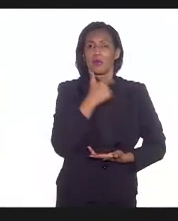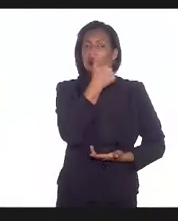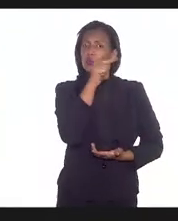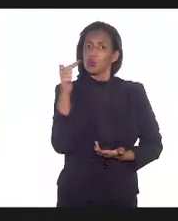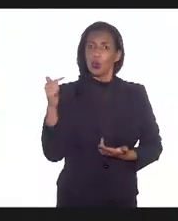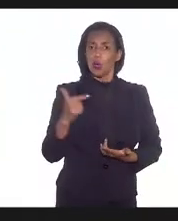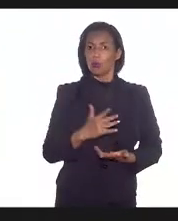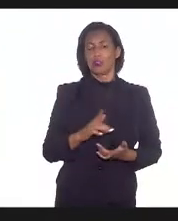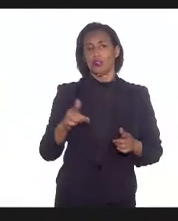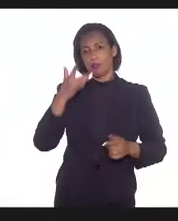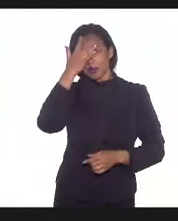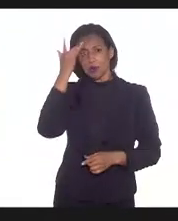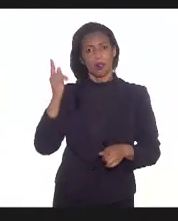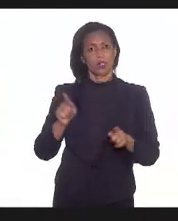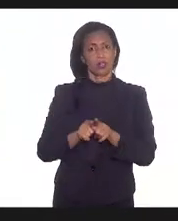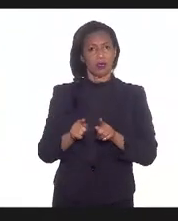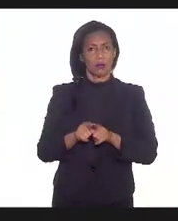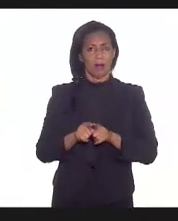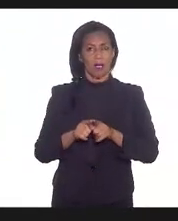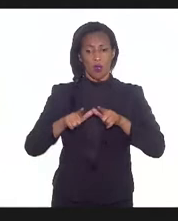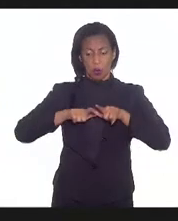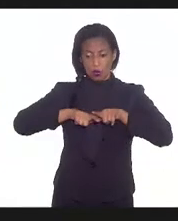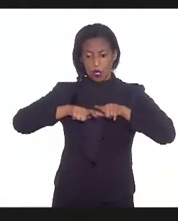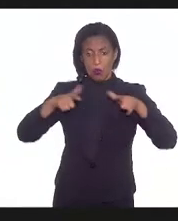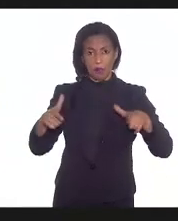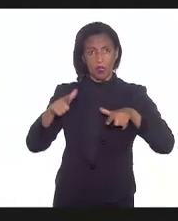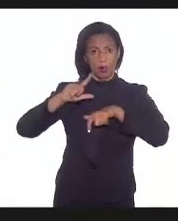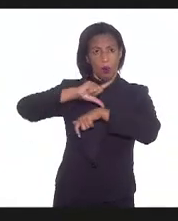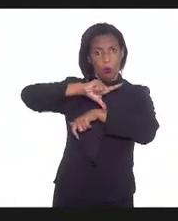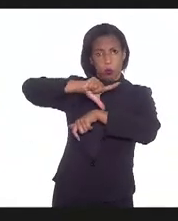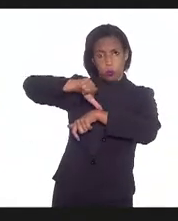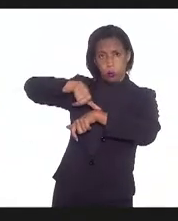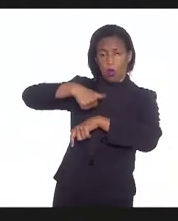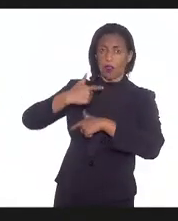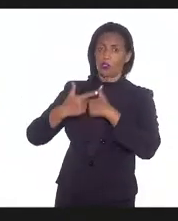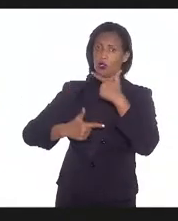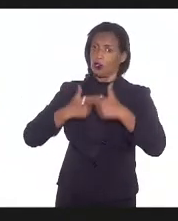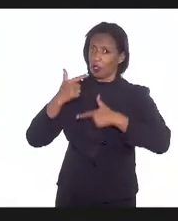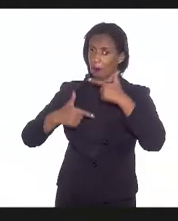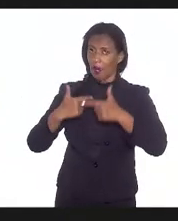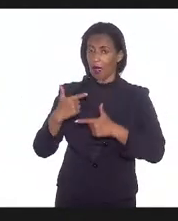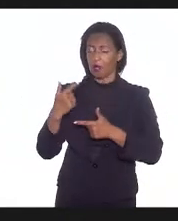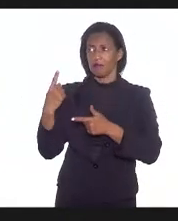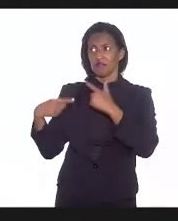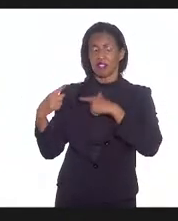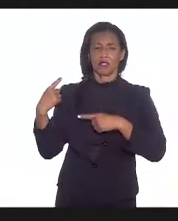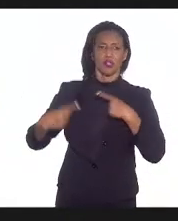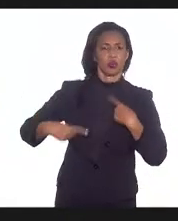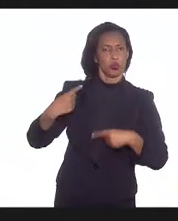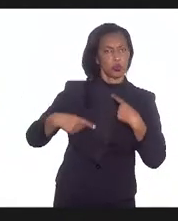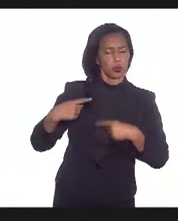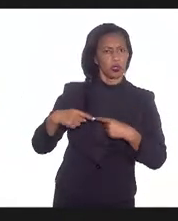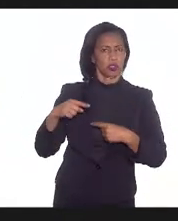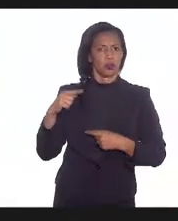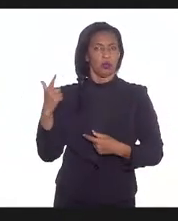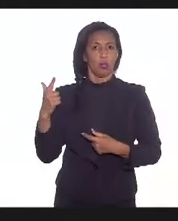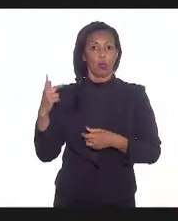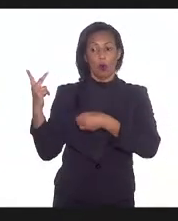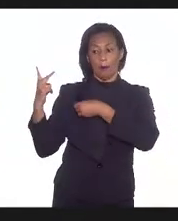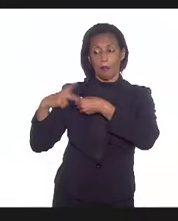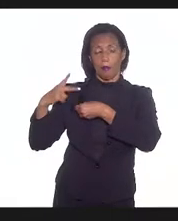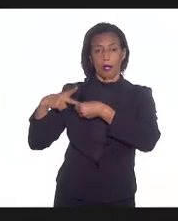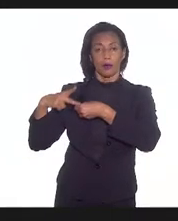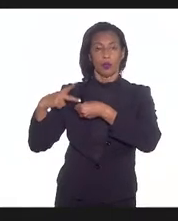colegas. Quando se aumenta uma jornada, a gente estava discutindo outro dia essa questão, com relação a Petrobras,